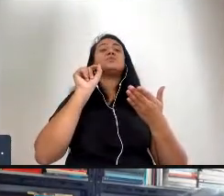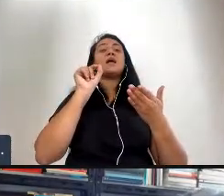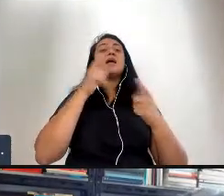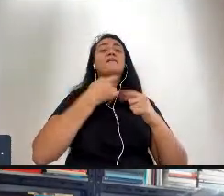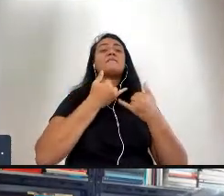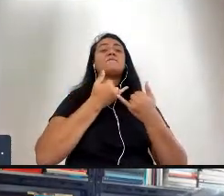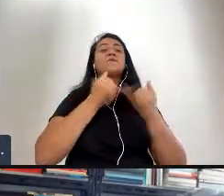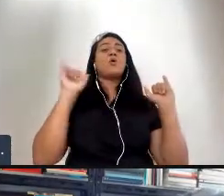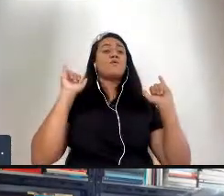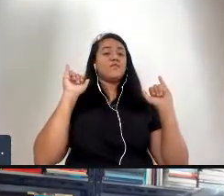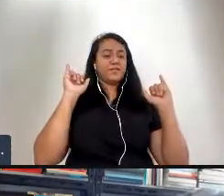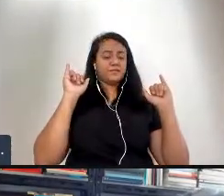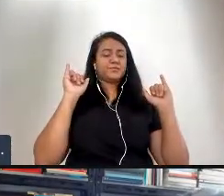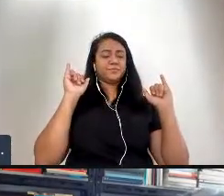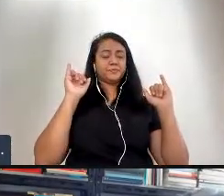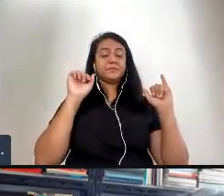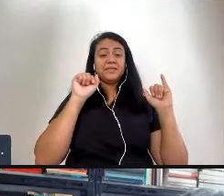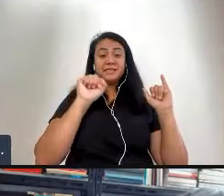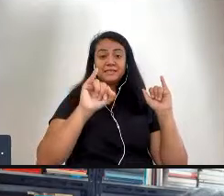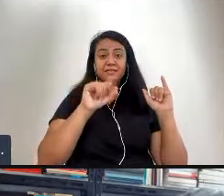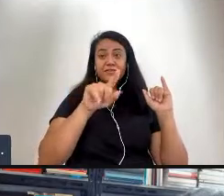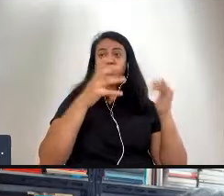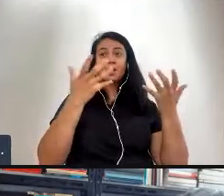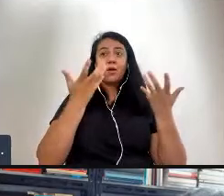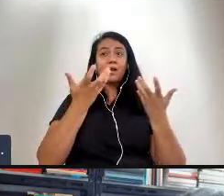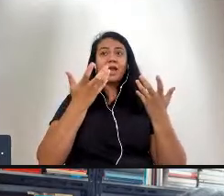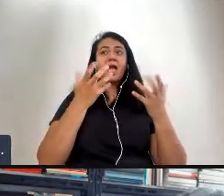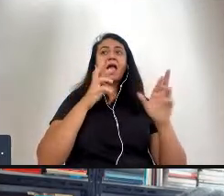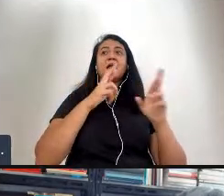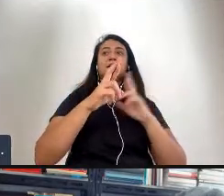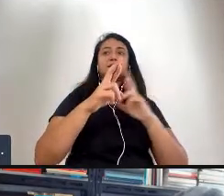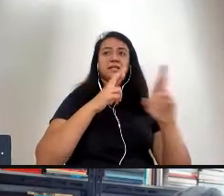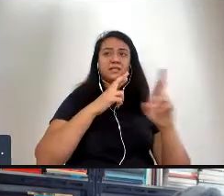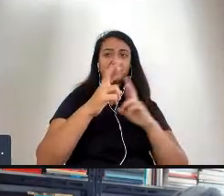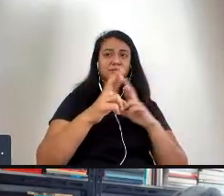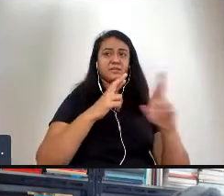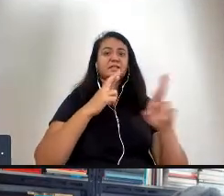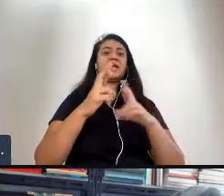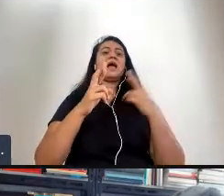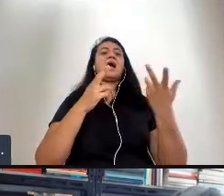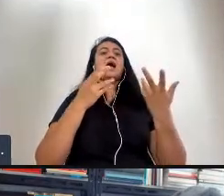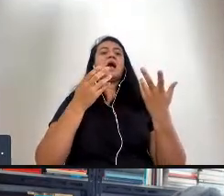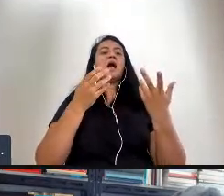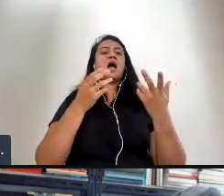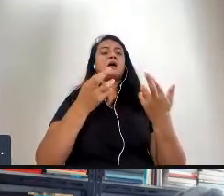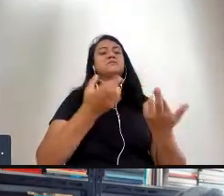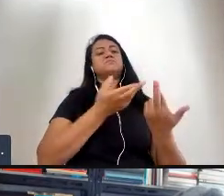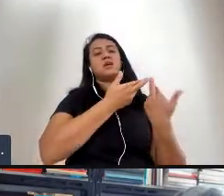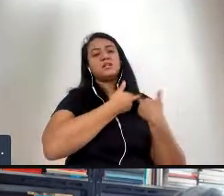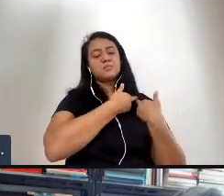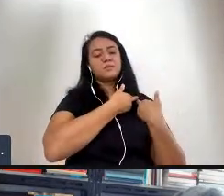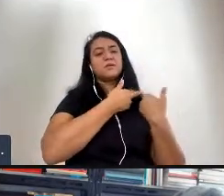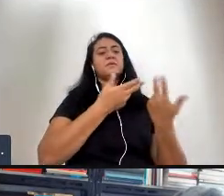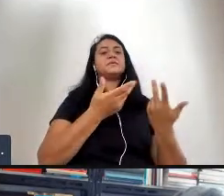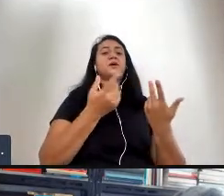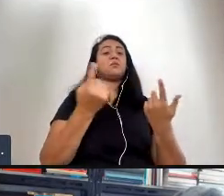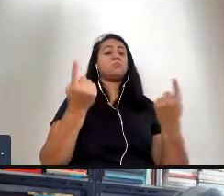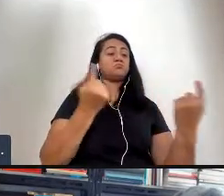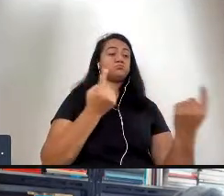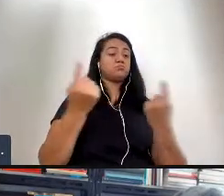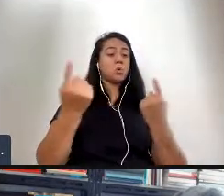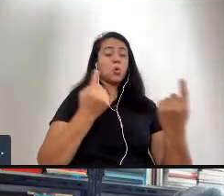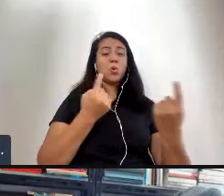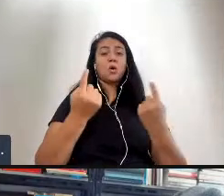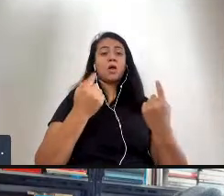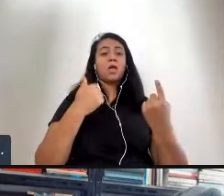disposto a se relacionar a partir de uma percepção do conflito de uma autorresponsabilização um do outro né eu